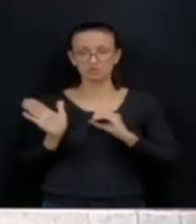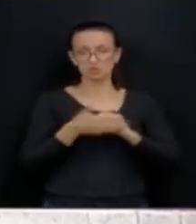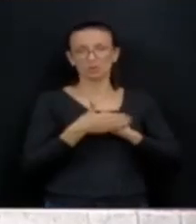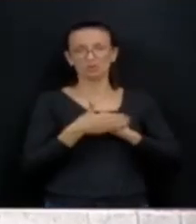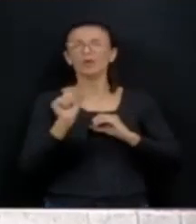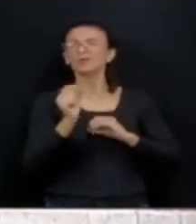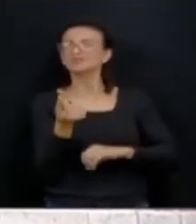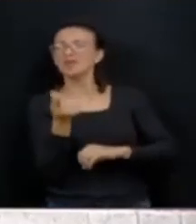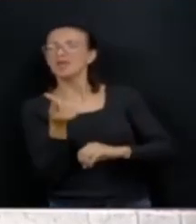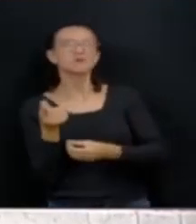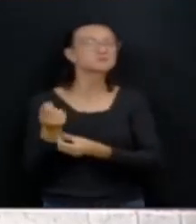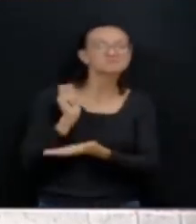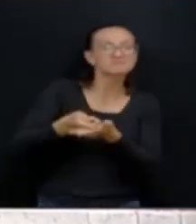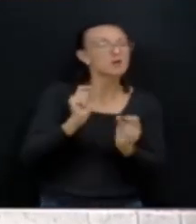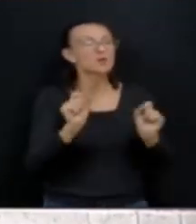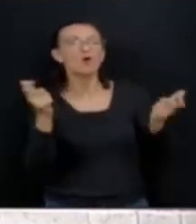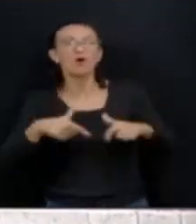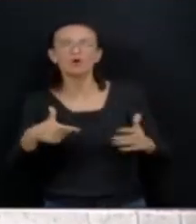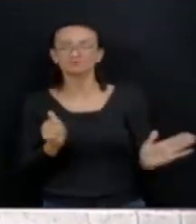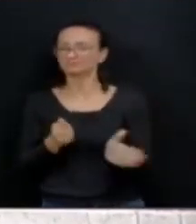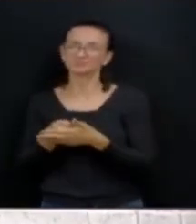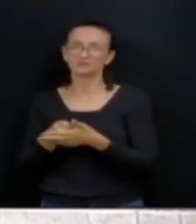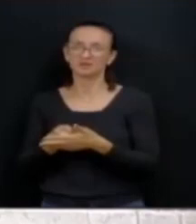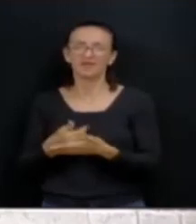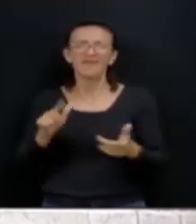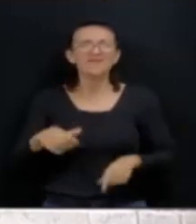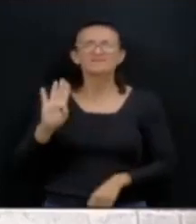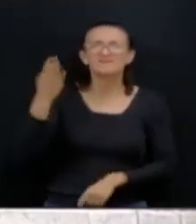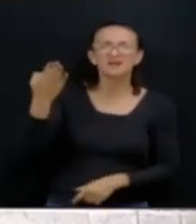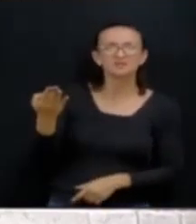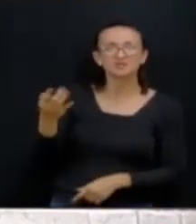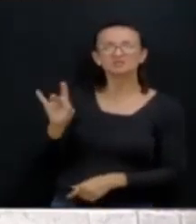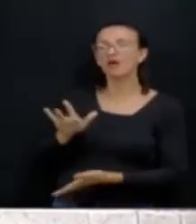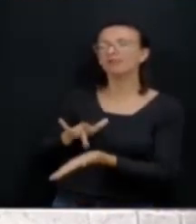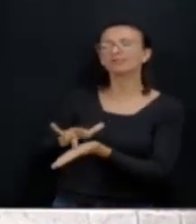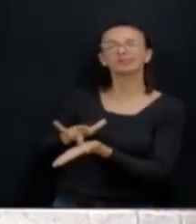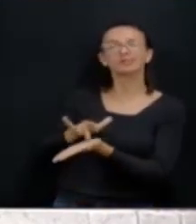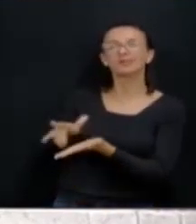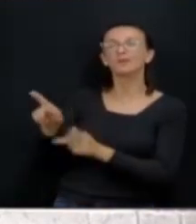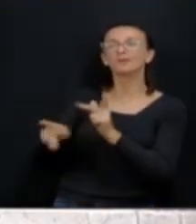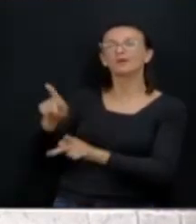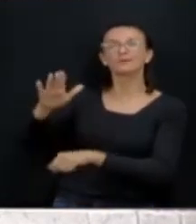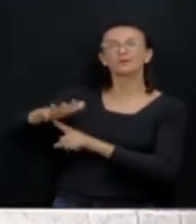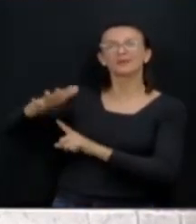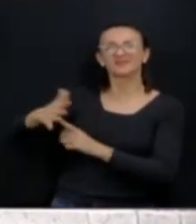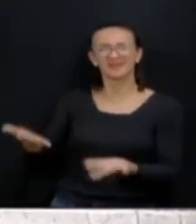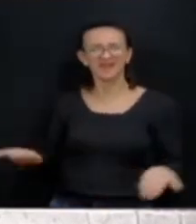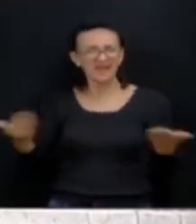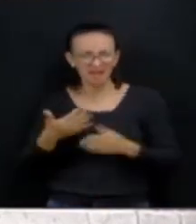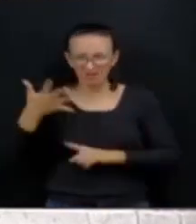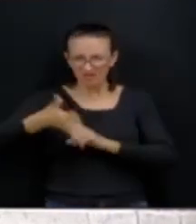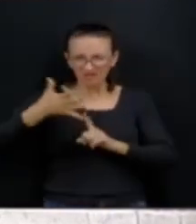dinheiro. E enganar o povo paranaense. Porque isso aqui é engano. O discurso para ter pedágio no Paraná por mais 35